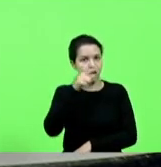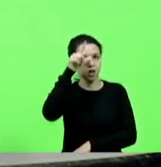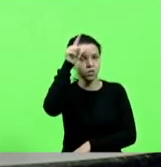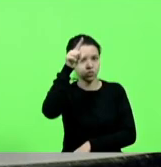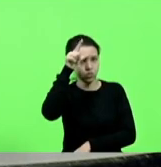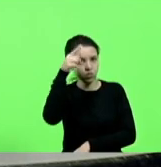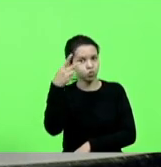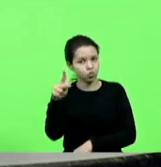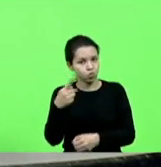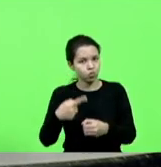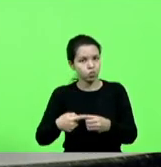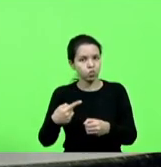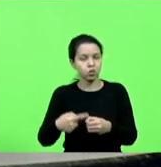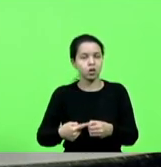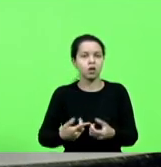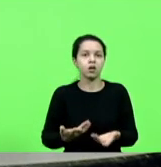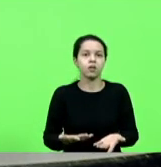cidade,